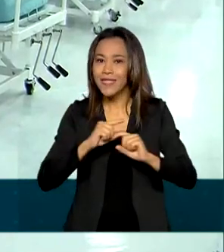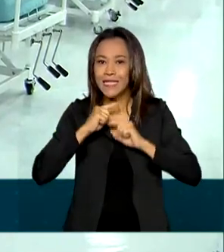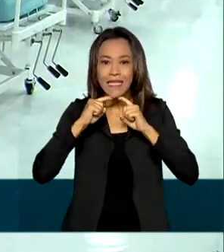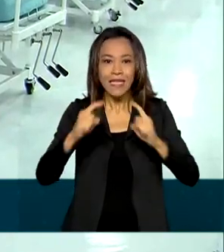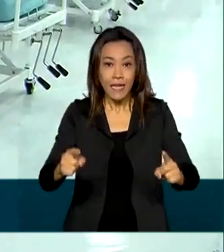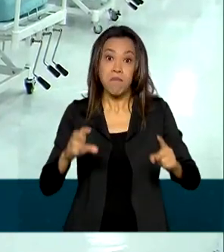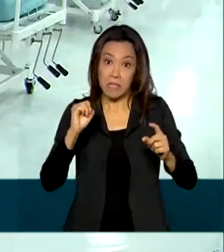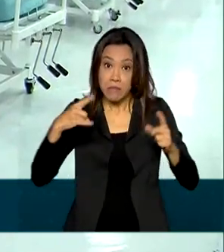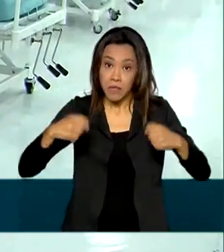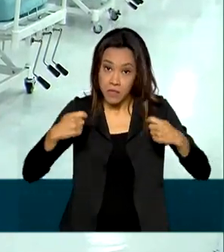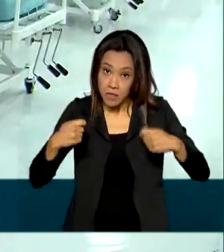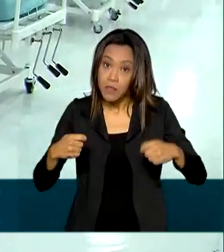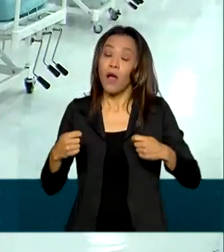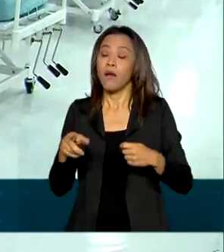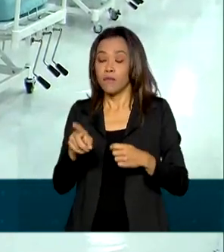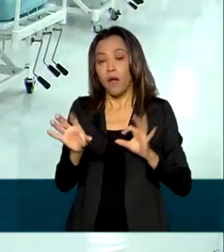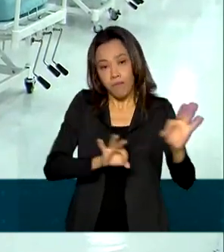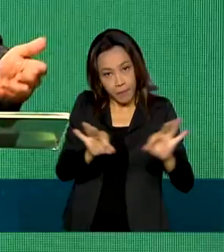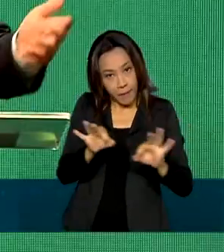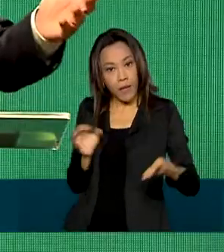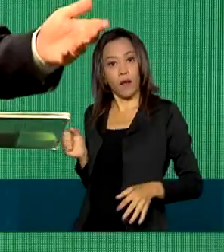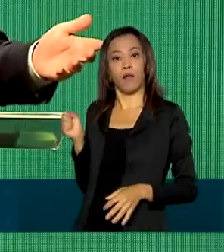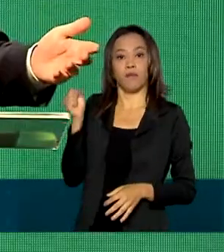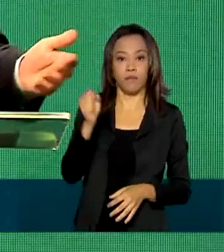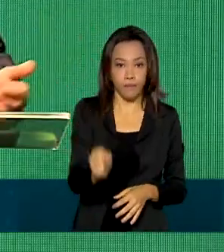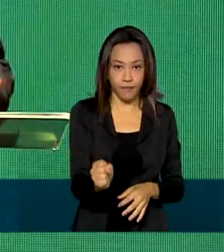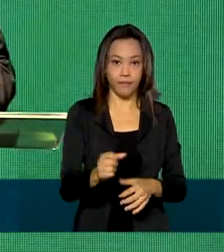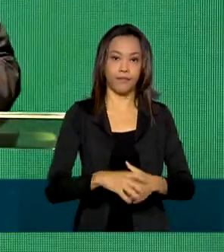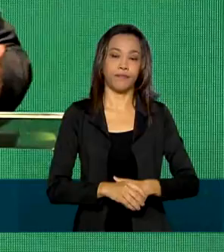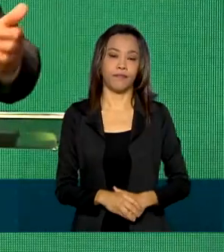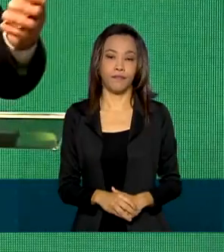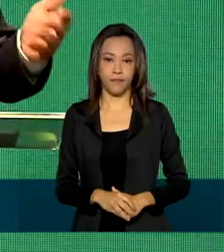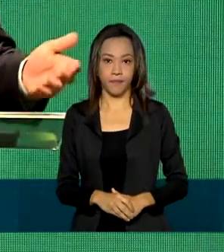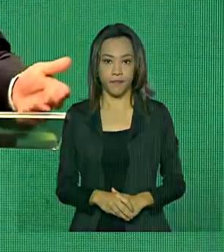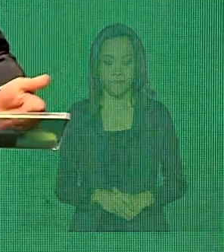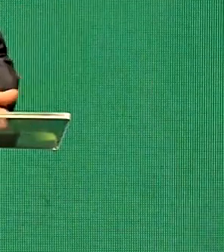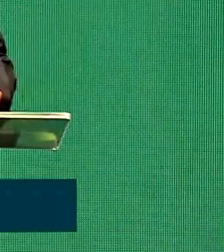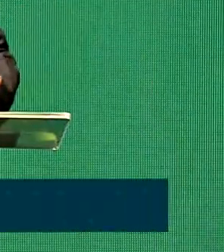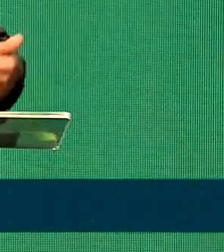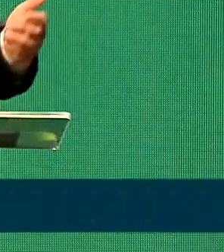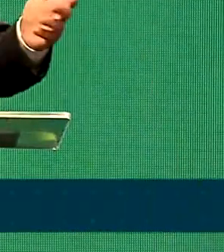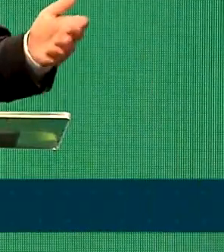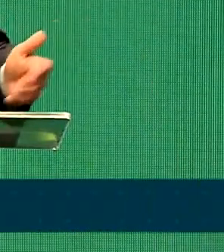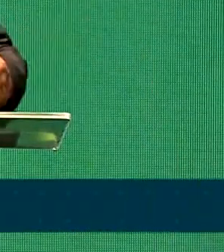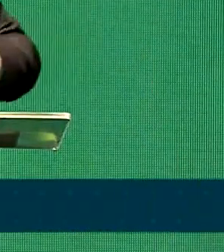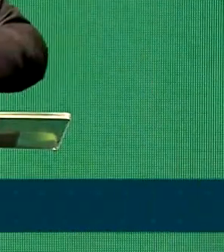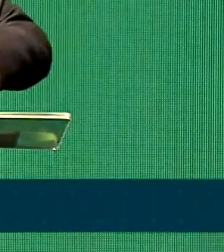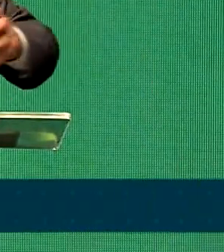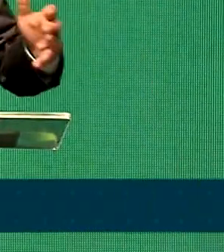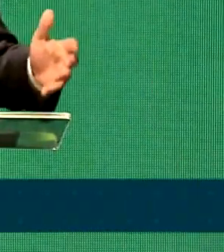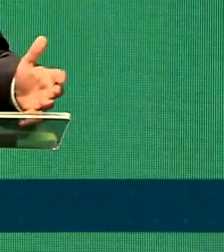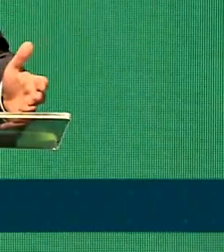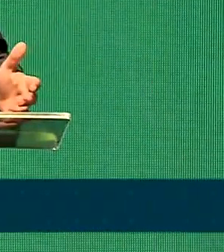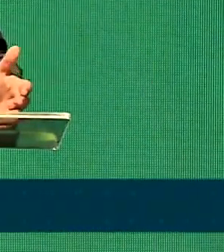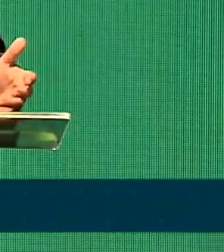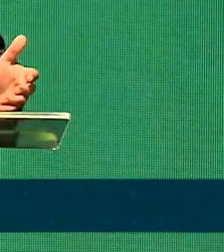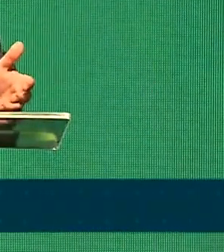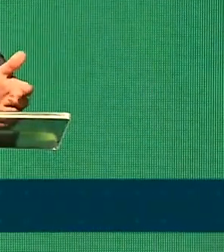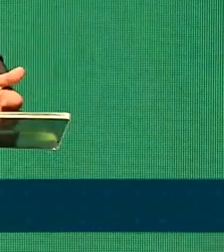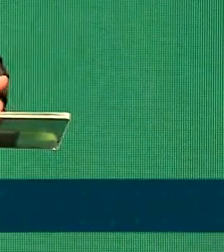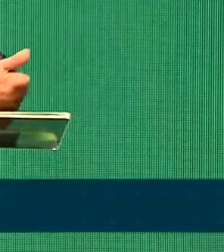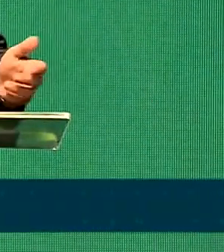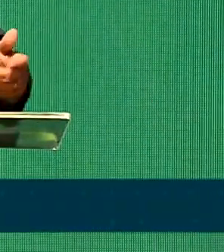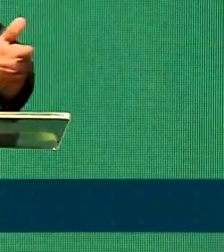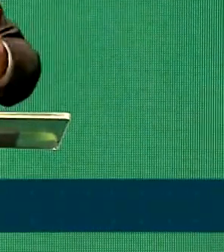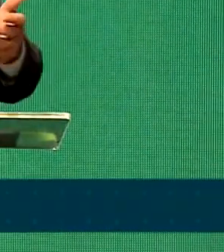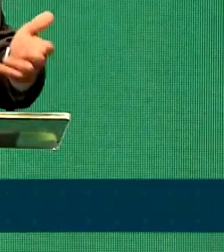necessidade de atender novos pacientes. Aqui em Chapecó, no estado de Santa Catarina, que tem um sistema de saúde muito